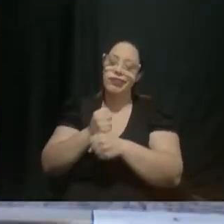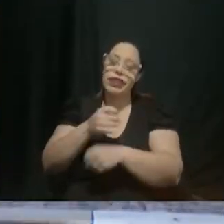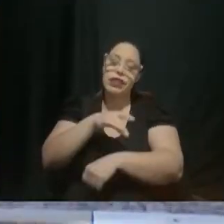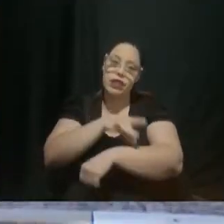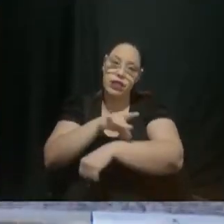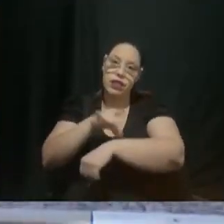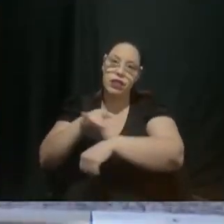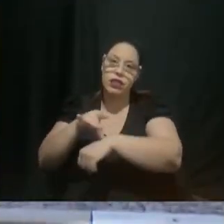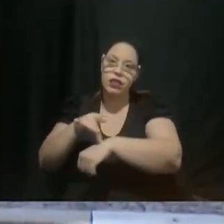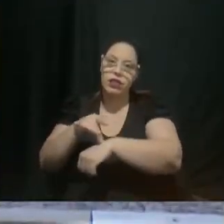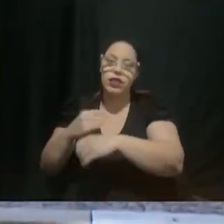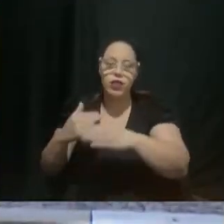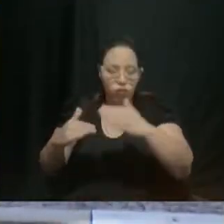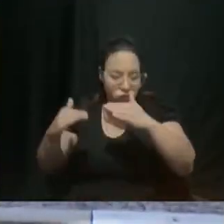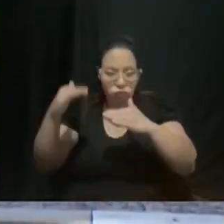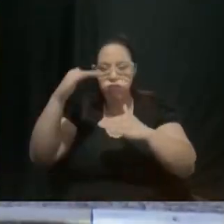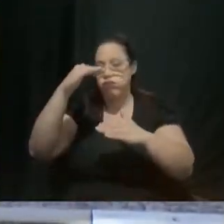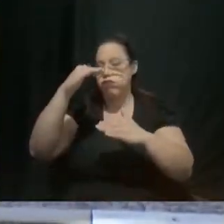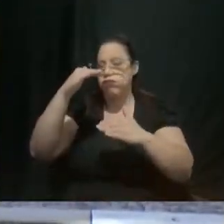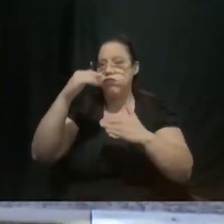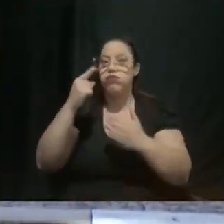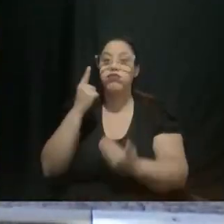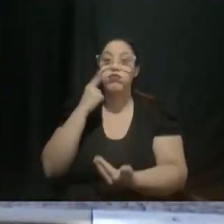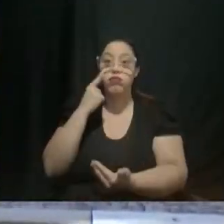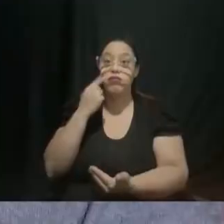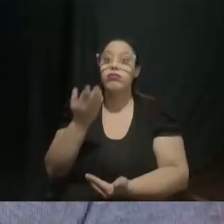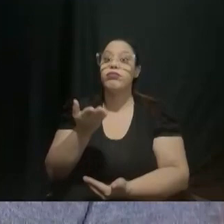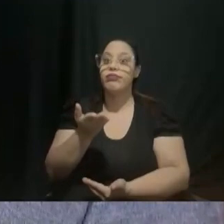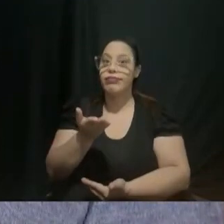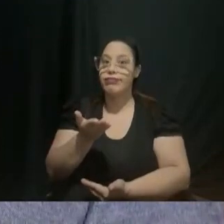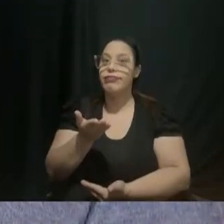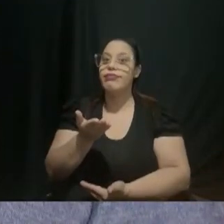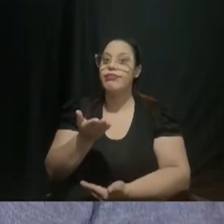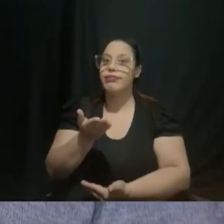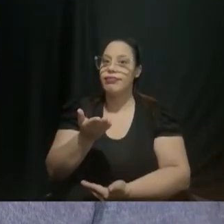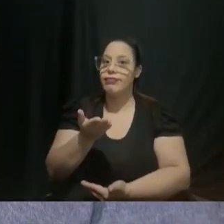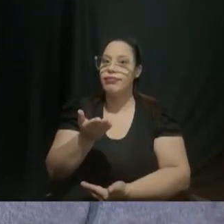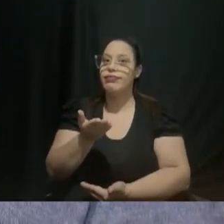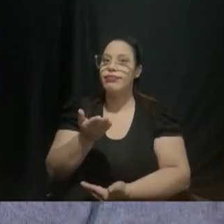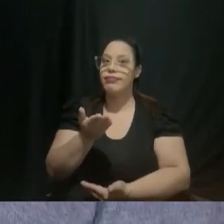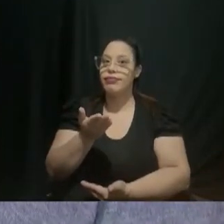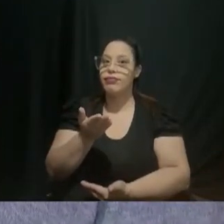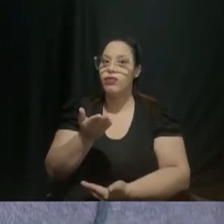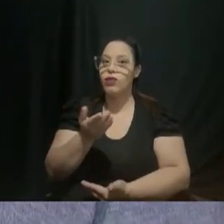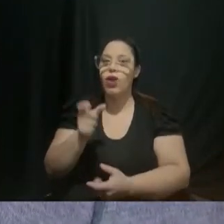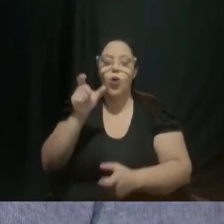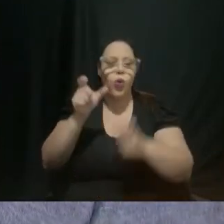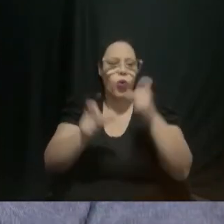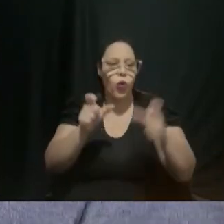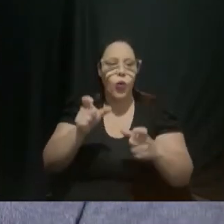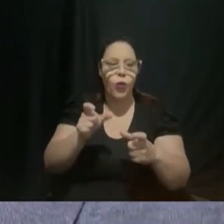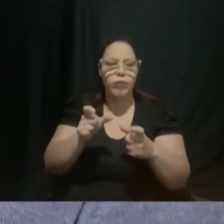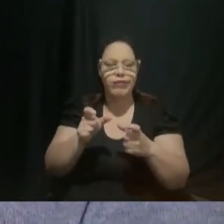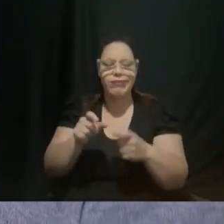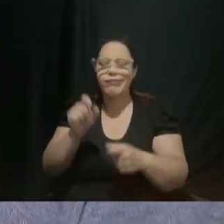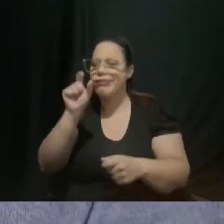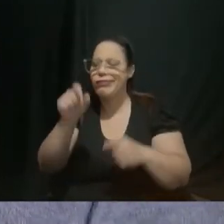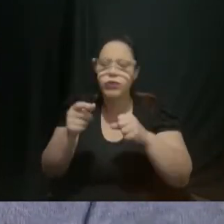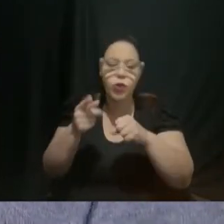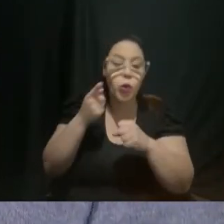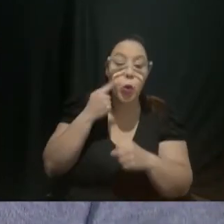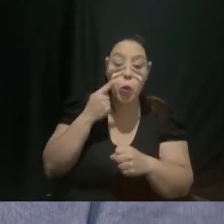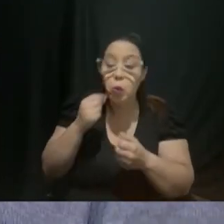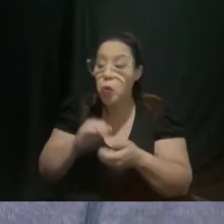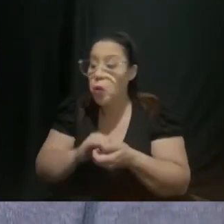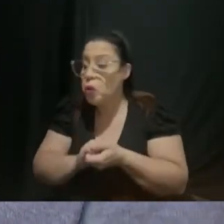aumentar em torno de 3,54% Então as pessoas ainda preferem olhar o produto examinar